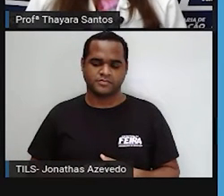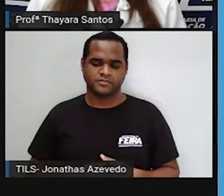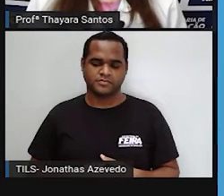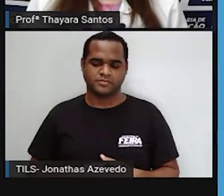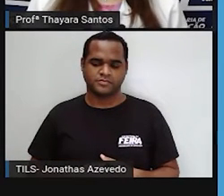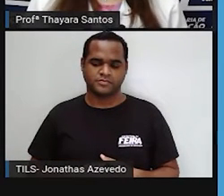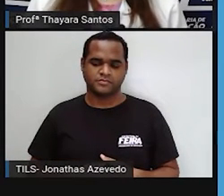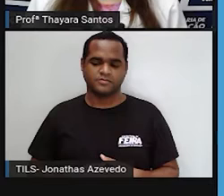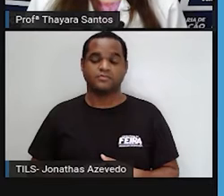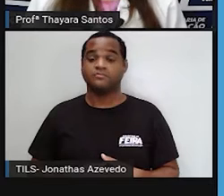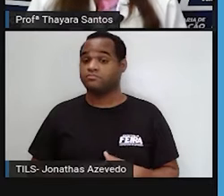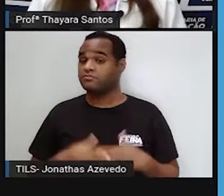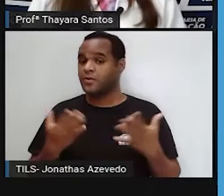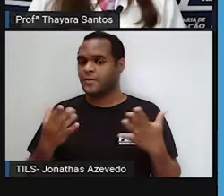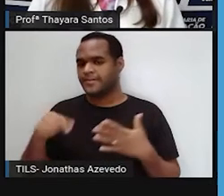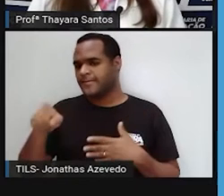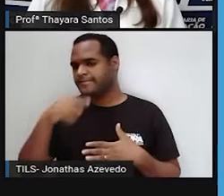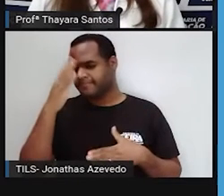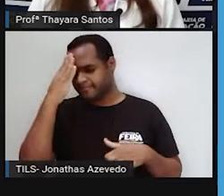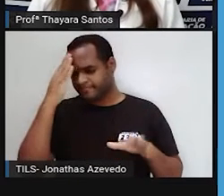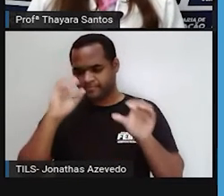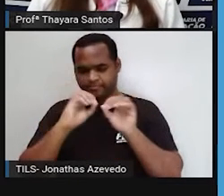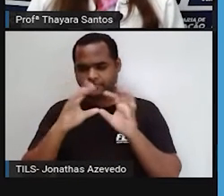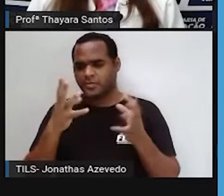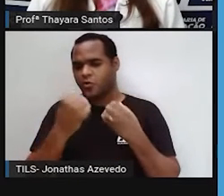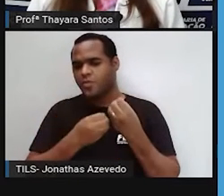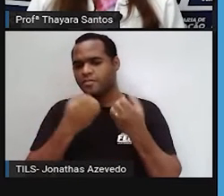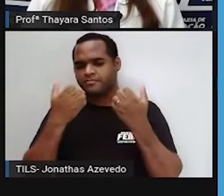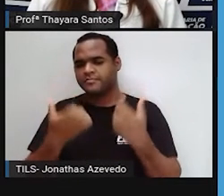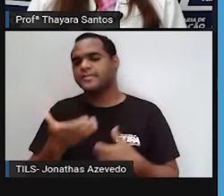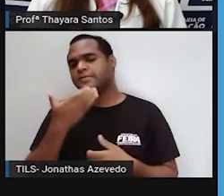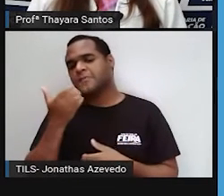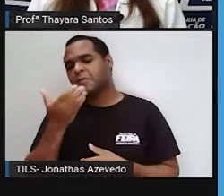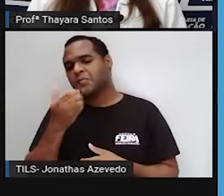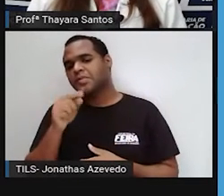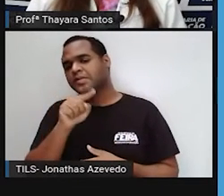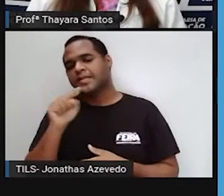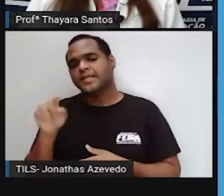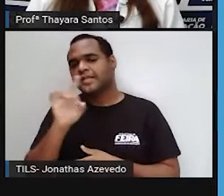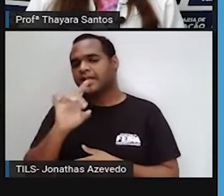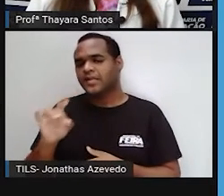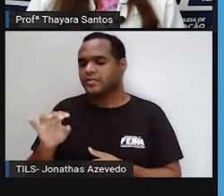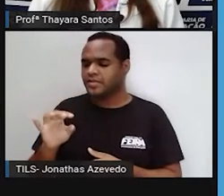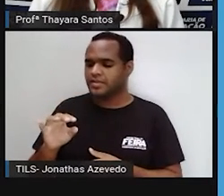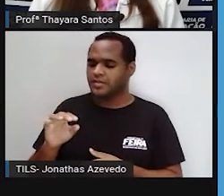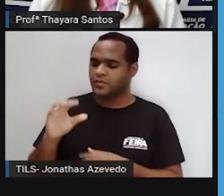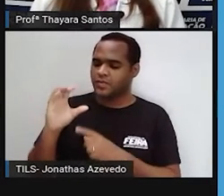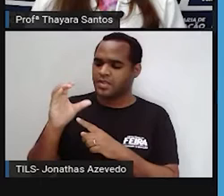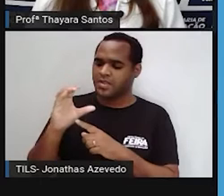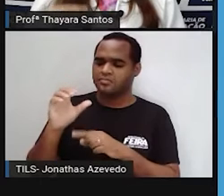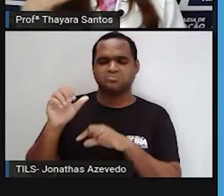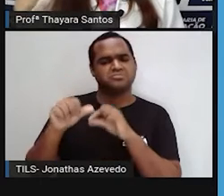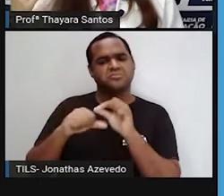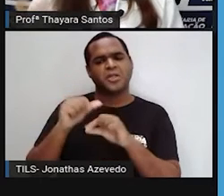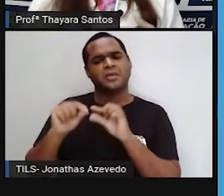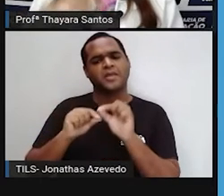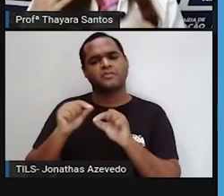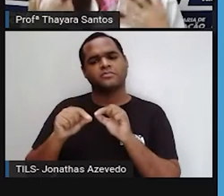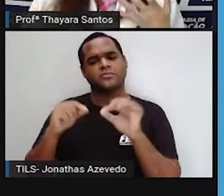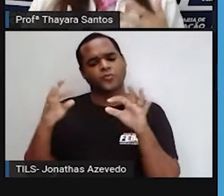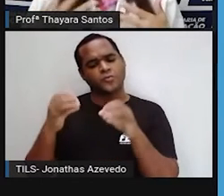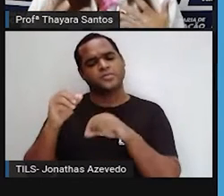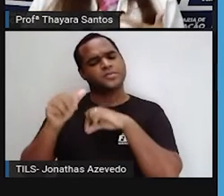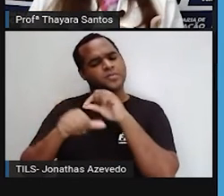E, agora, a gente vai entender um pouco melhor do que são essas mudanças climáticas, né? Então, todas essas